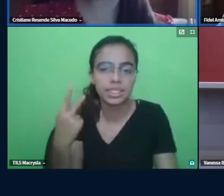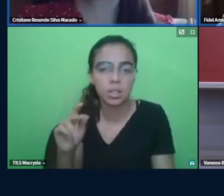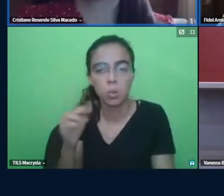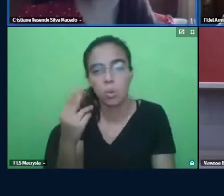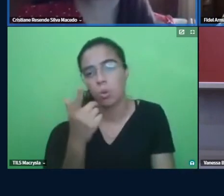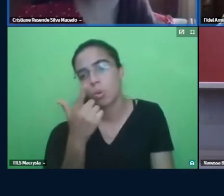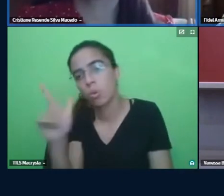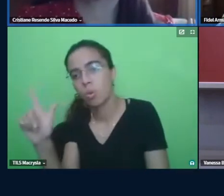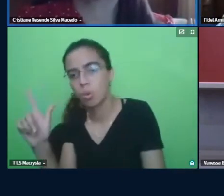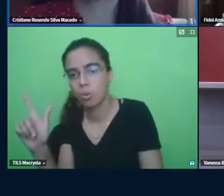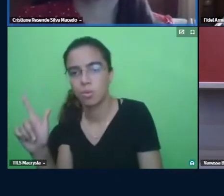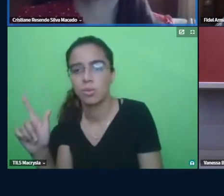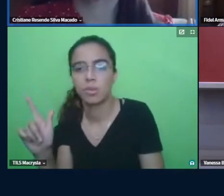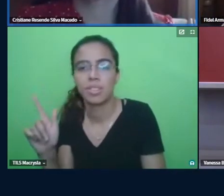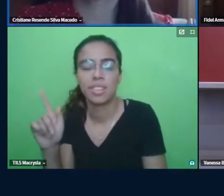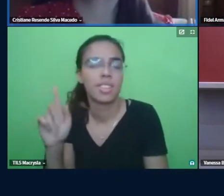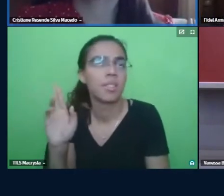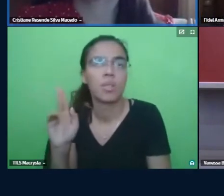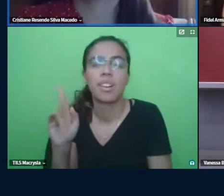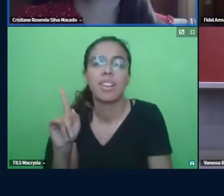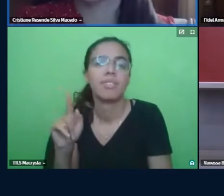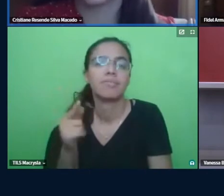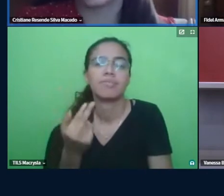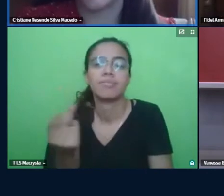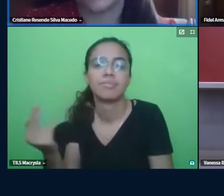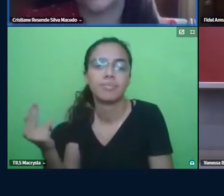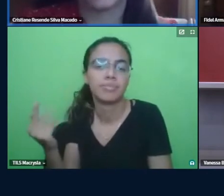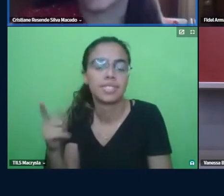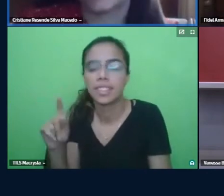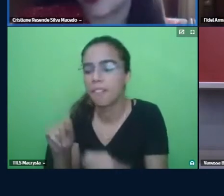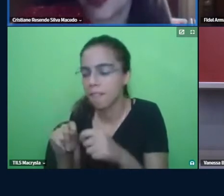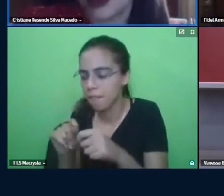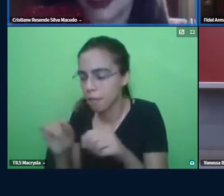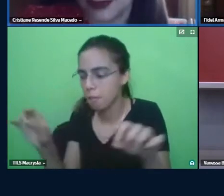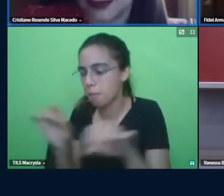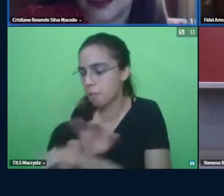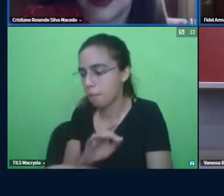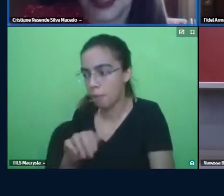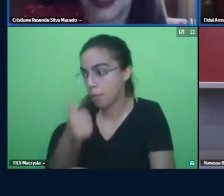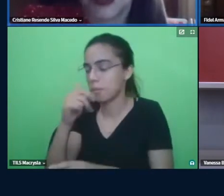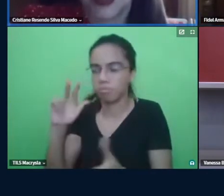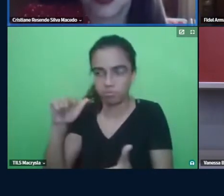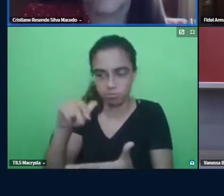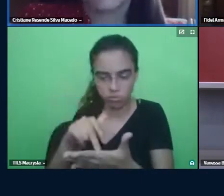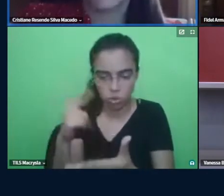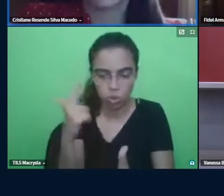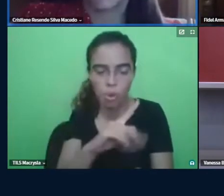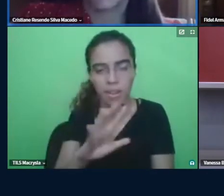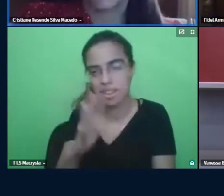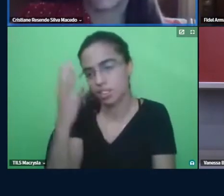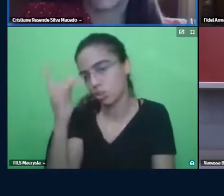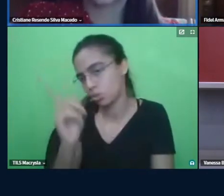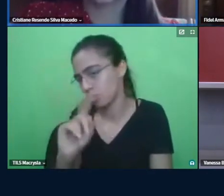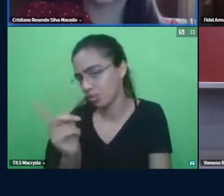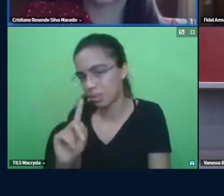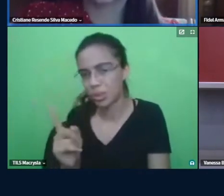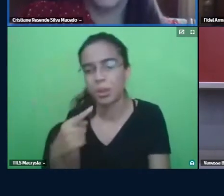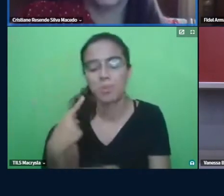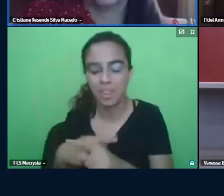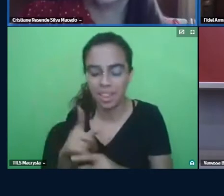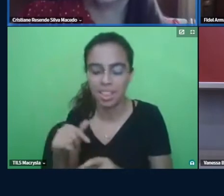algo que você vai fazer imediatamente num primeiro momento né mas vai ser algo